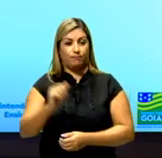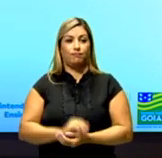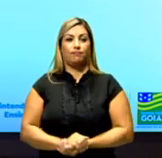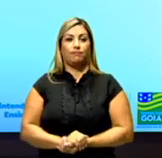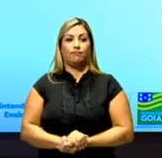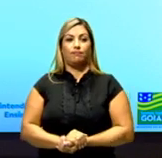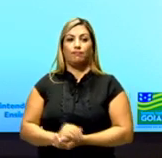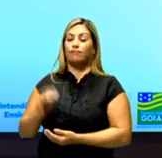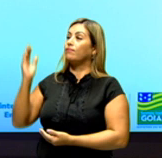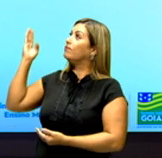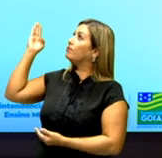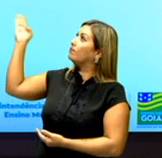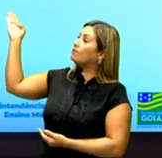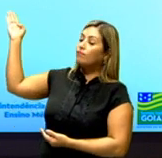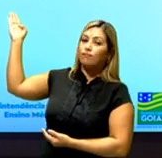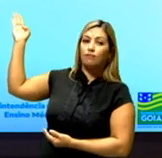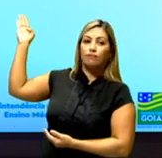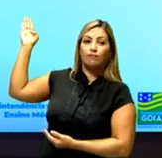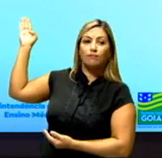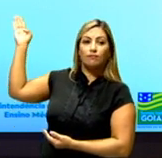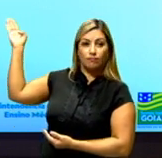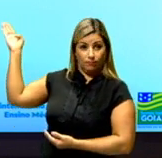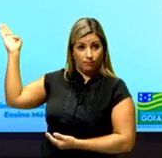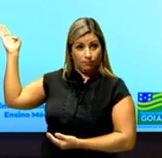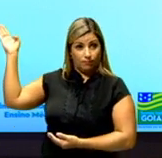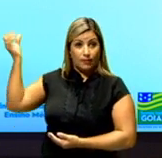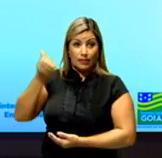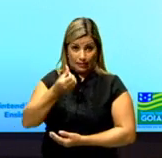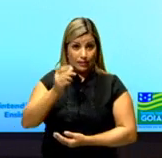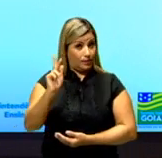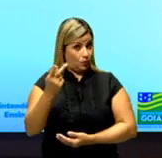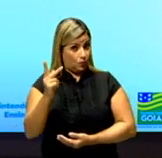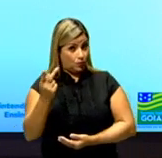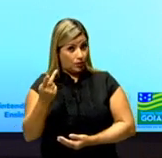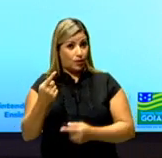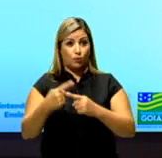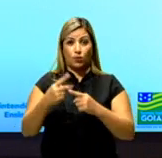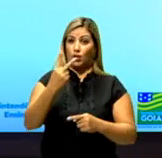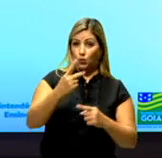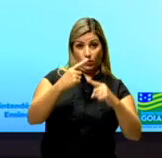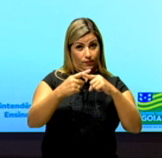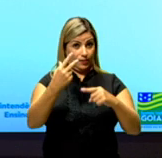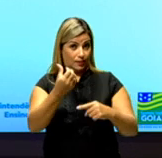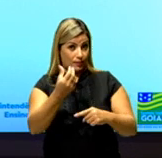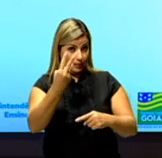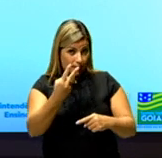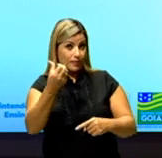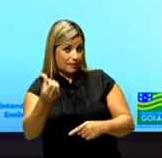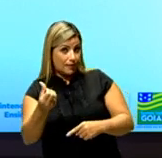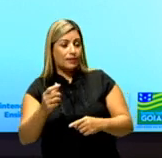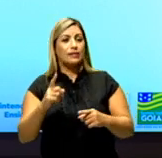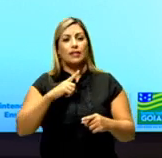o cálcio não tem número nenhum perto dele. Teria seis átomos de hidrogênio, porque 2 vezes 3 é 6. Teria